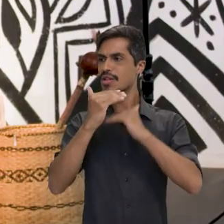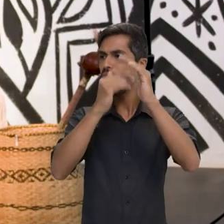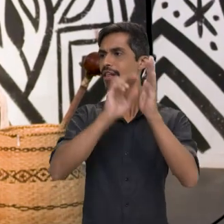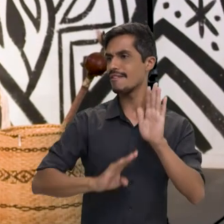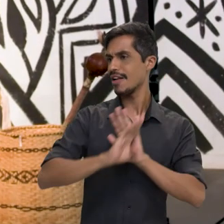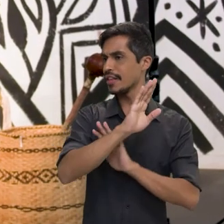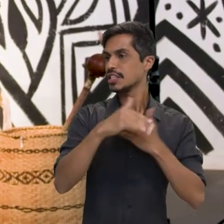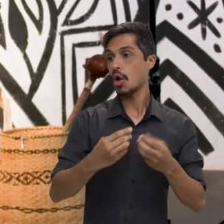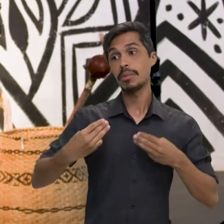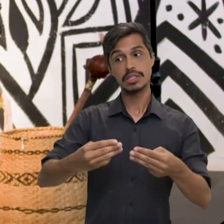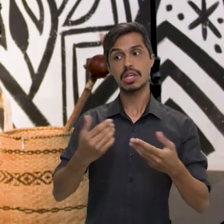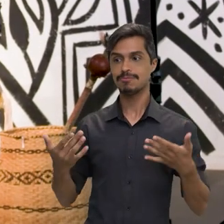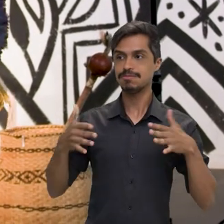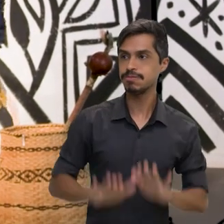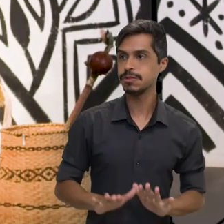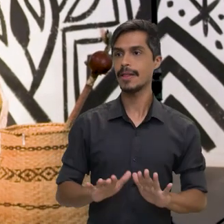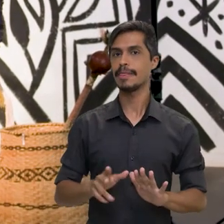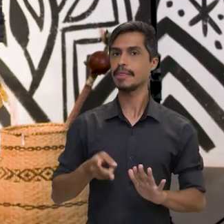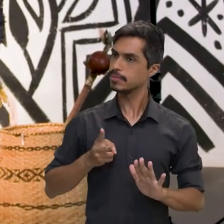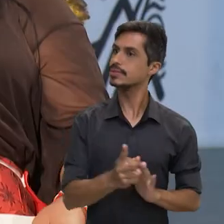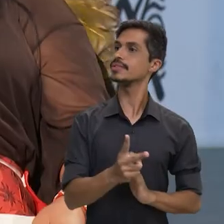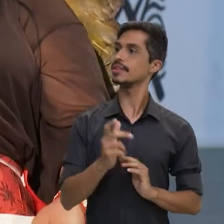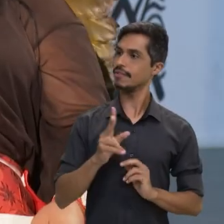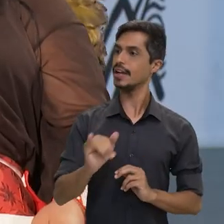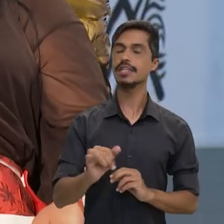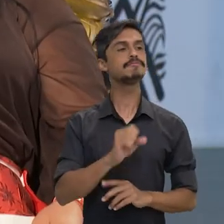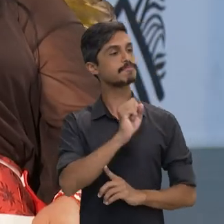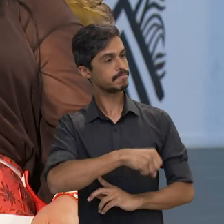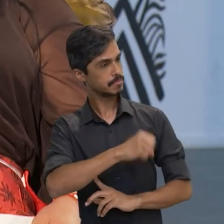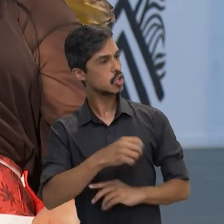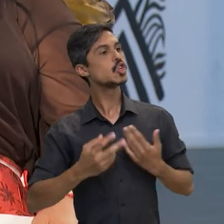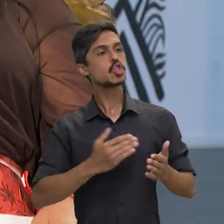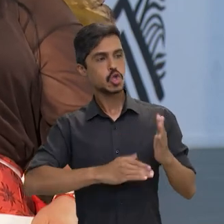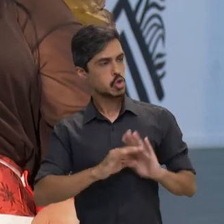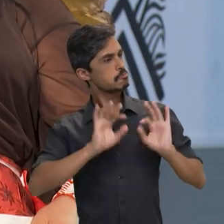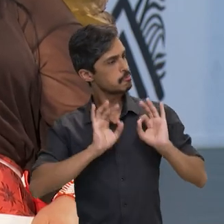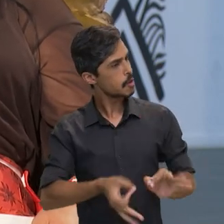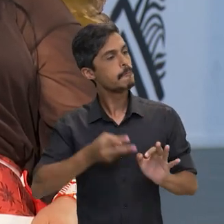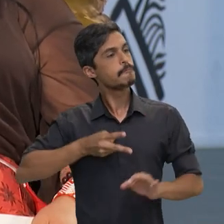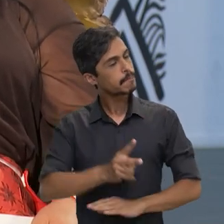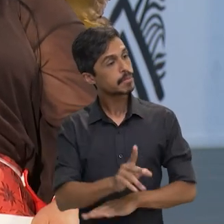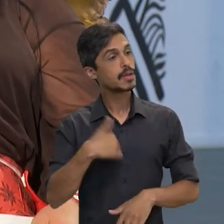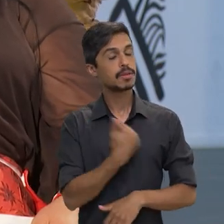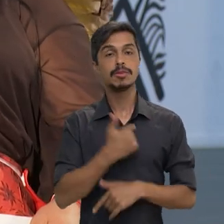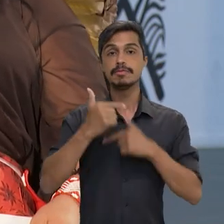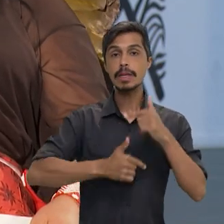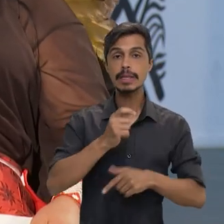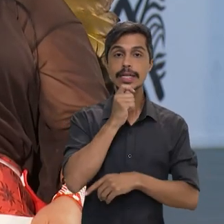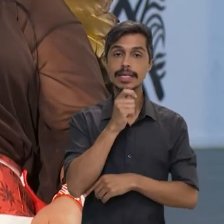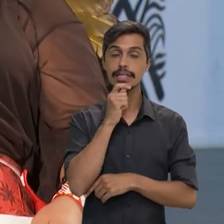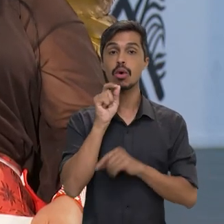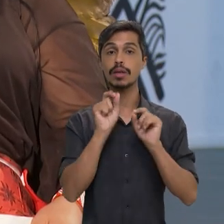podemos dizer que é um ministério que veio para ficar. Que veio para ficar totalmente, né? E estamos trabalhando ainda